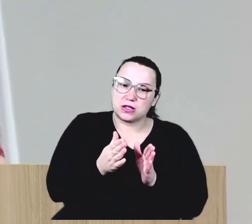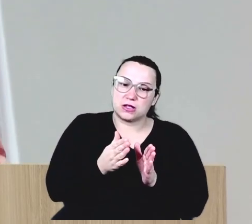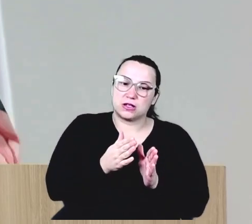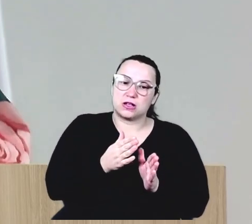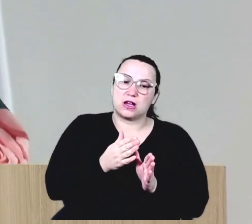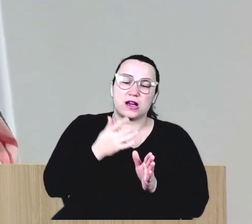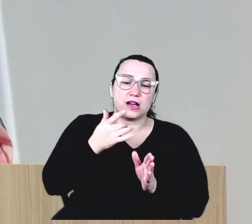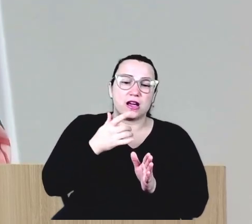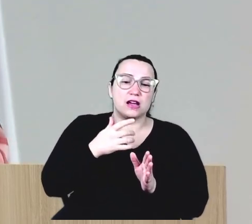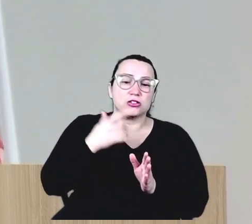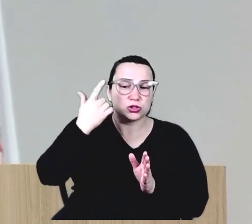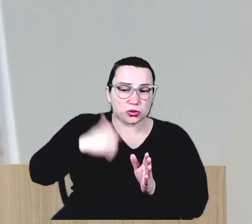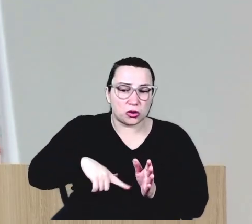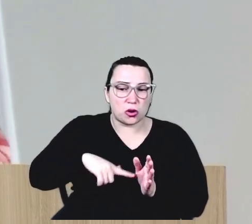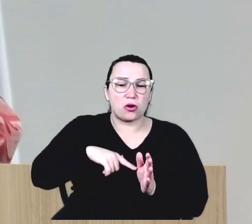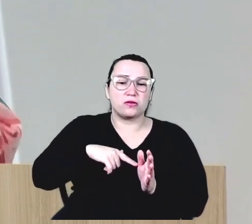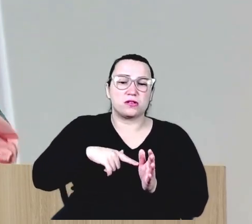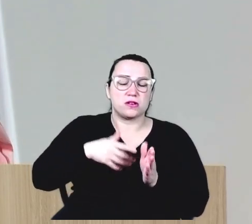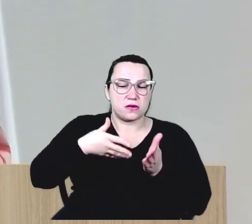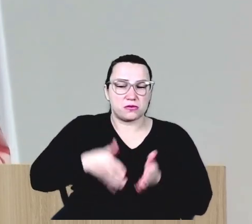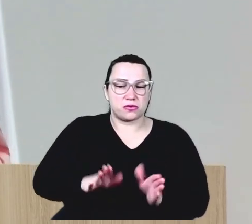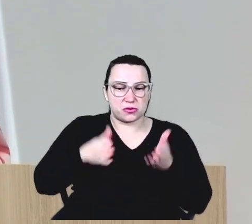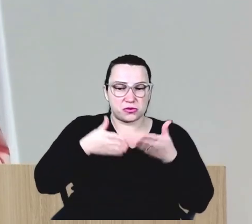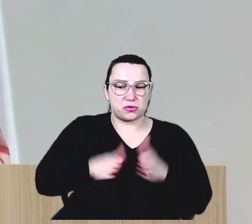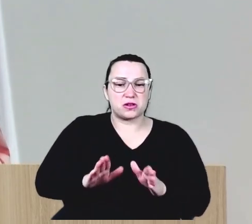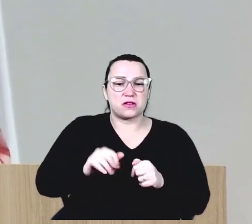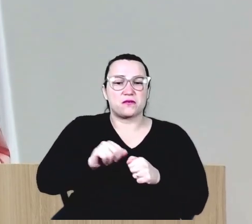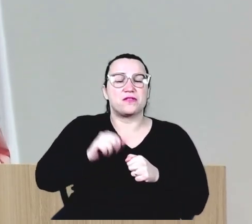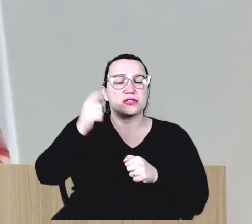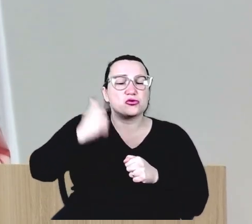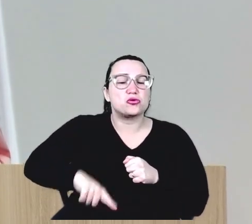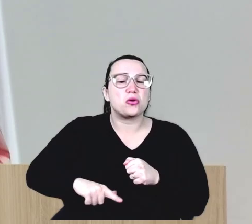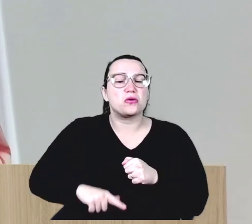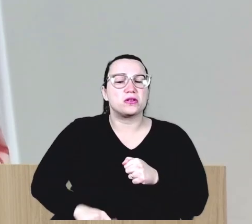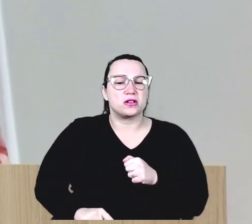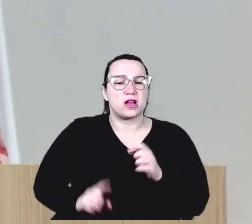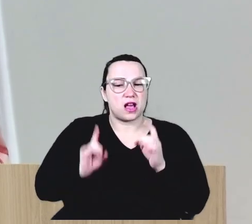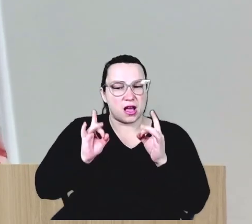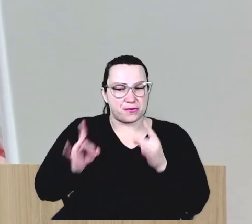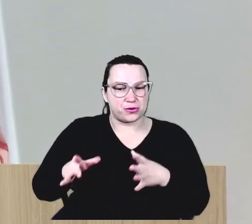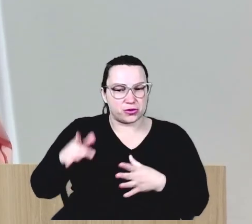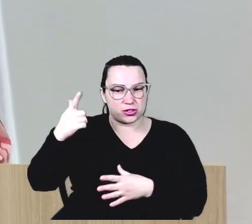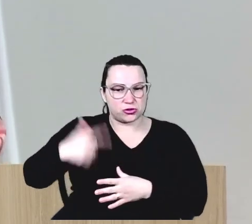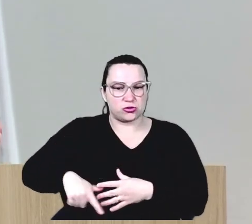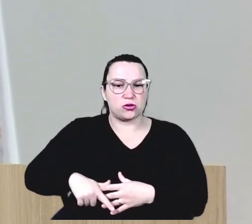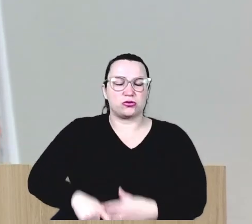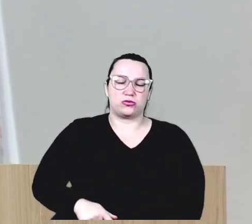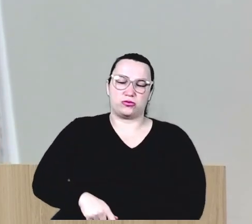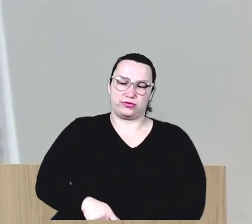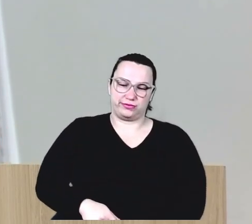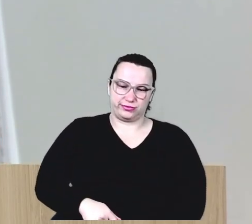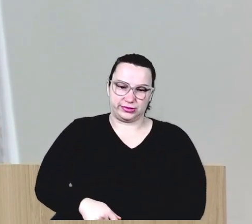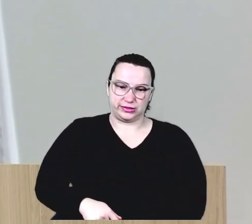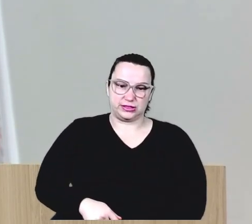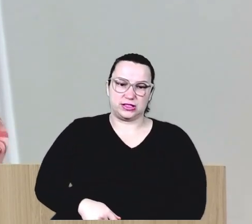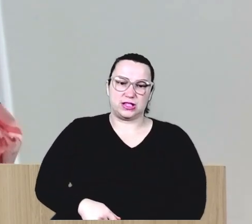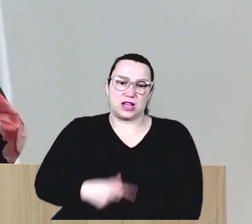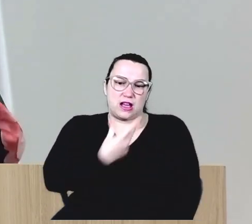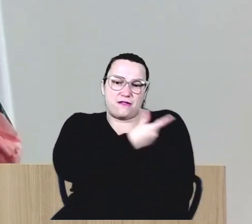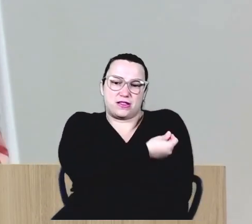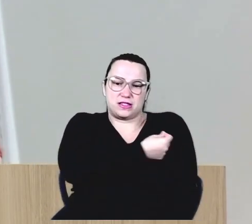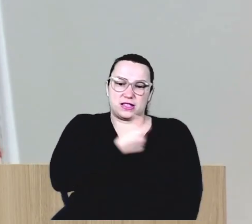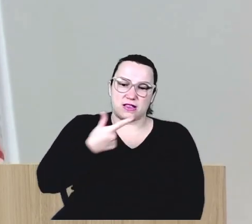novamente, ela vai criar novamente, sabe o ele vai fazer novamente? Abandonar, porque ele é um covarde. A vacina custa 20 reais.